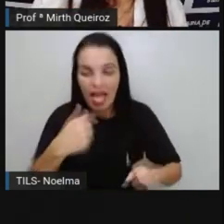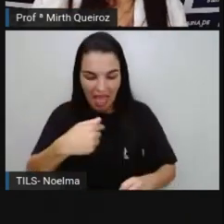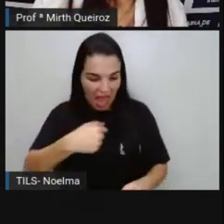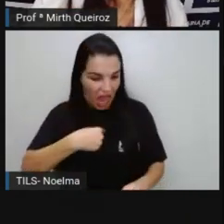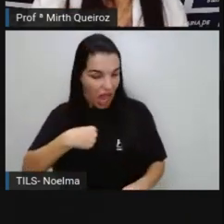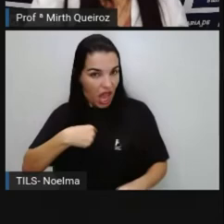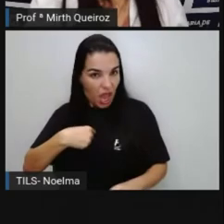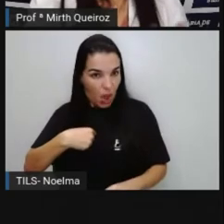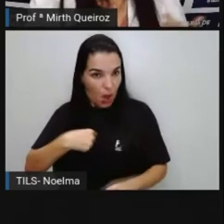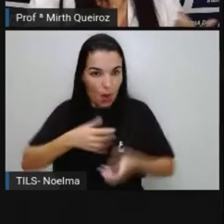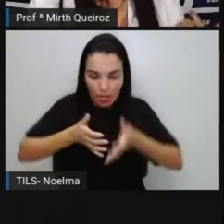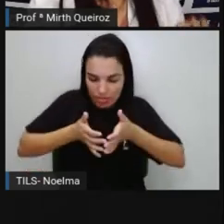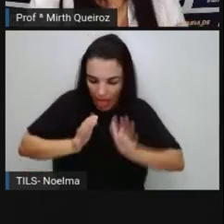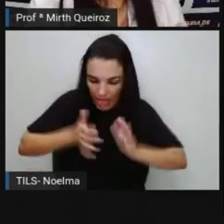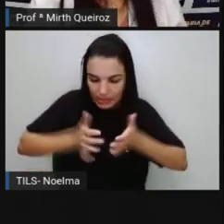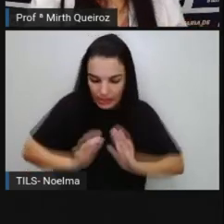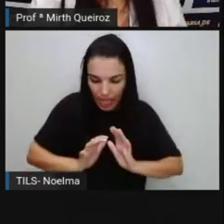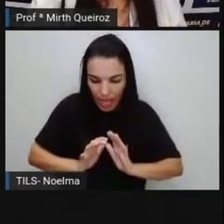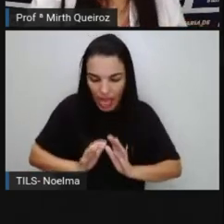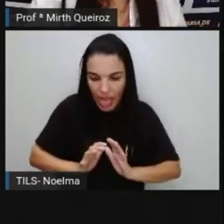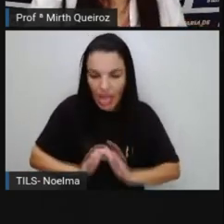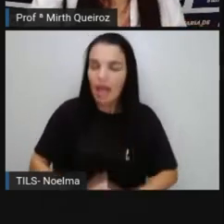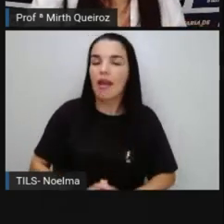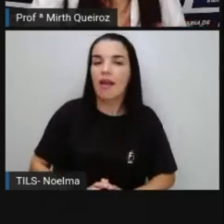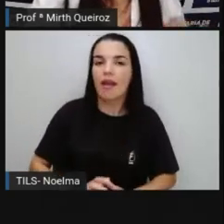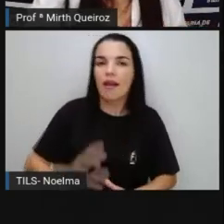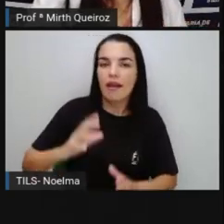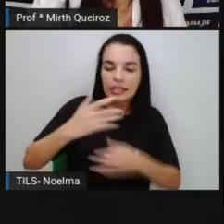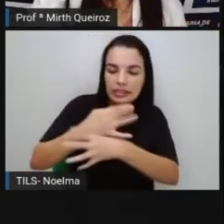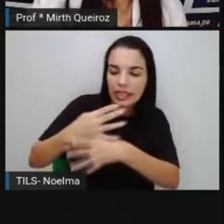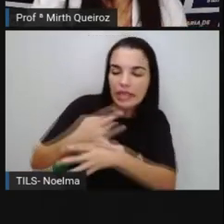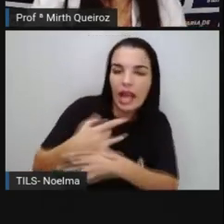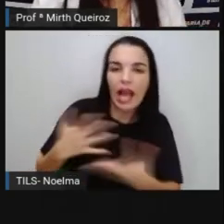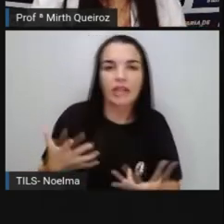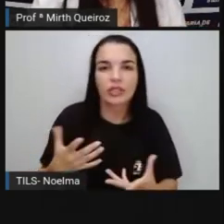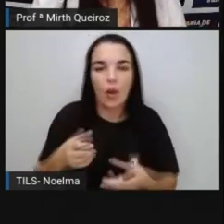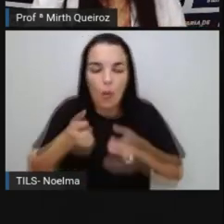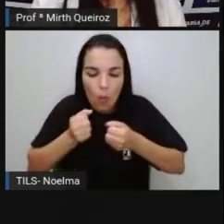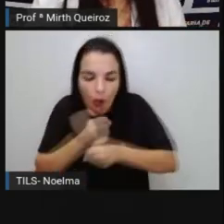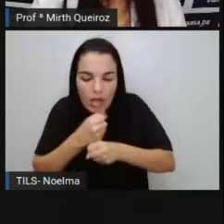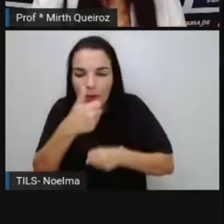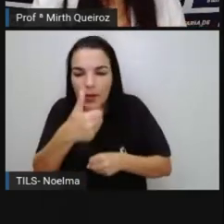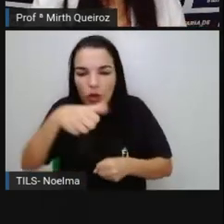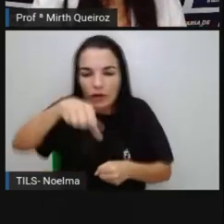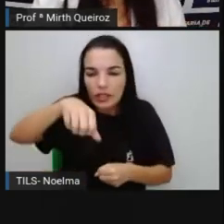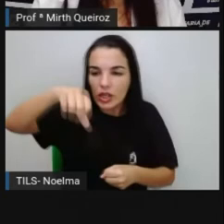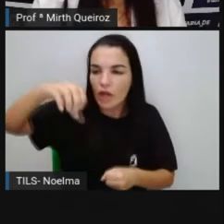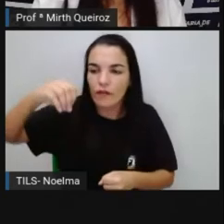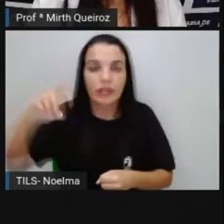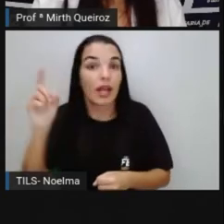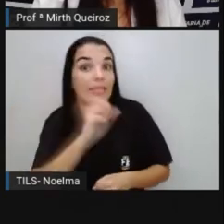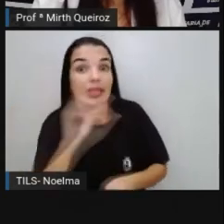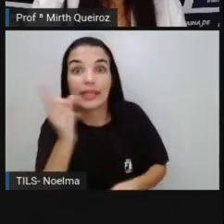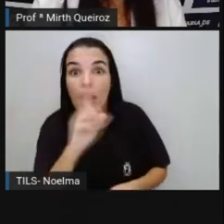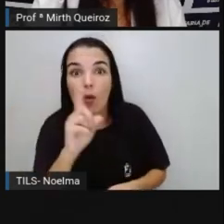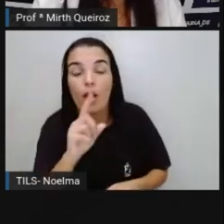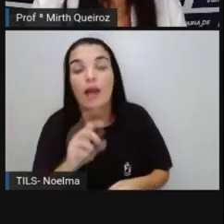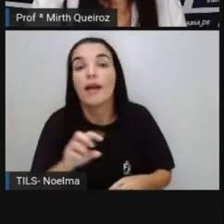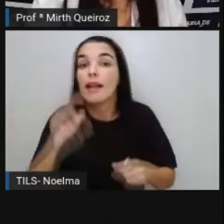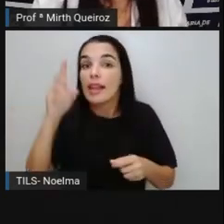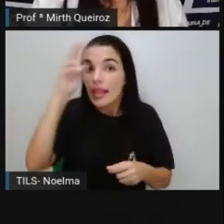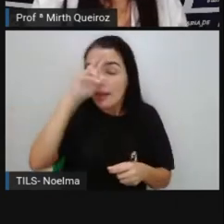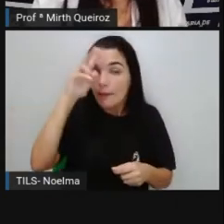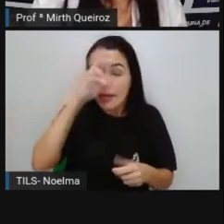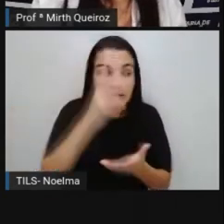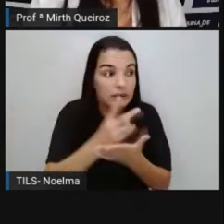eu nasci na cidade de Santa Maria da Vitória no ano de 1990. Não. Biografia é em terceira pessoa.